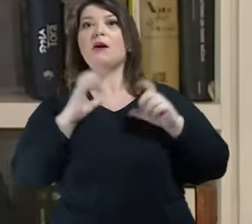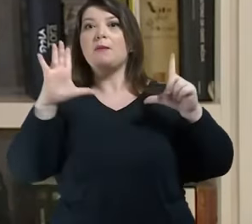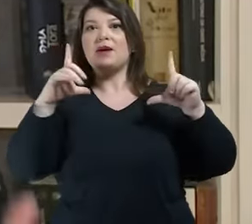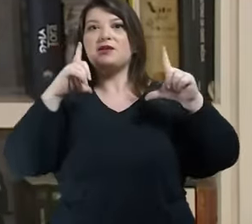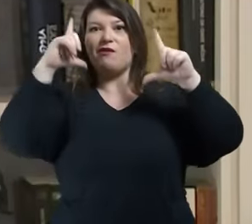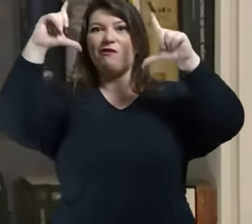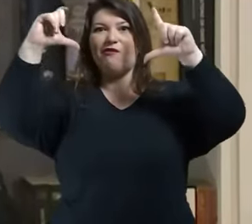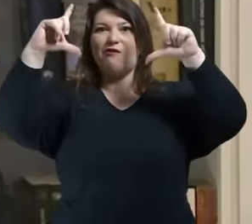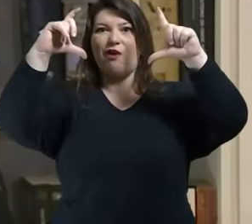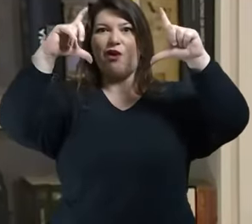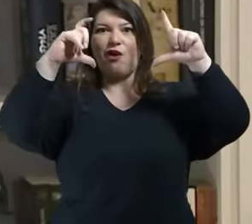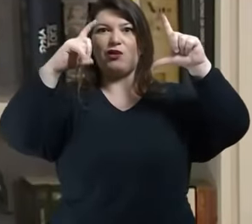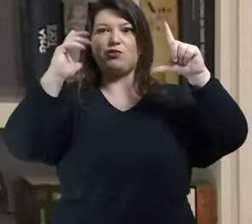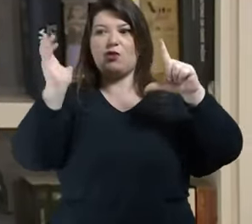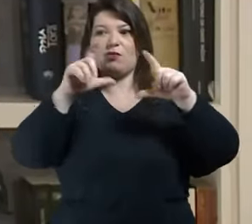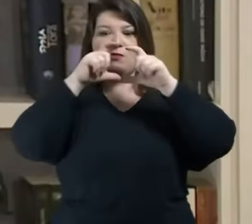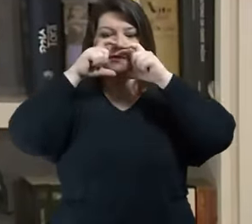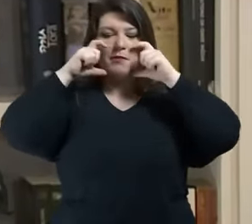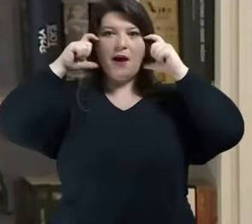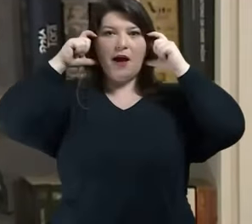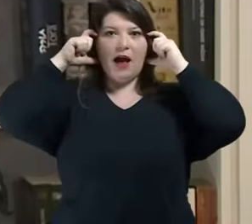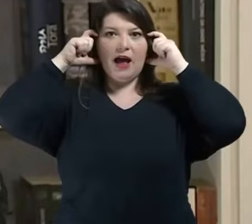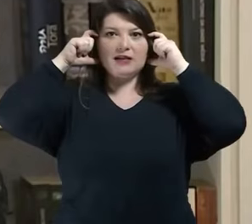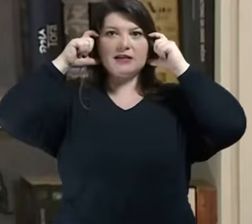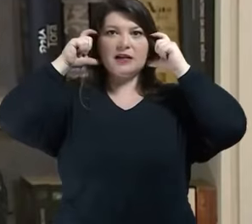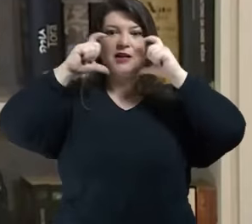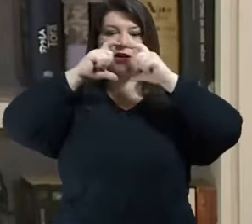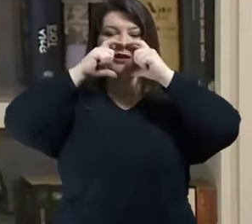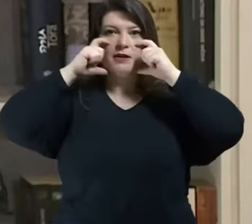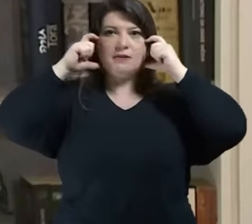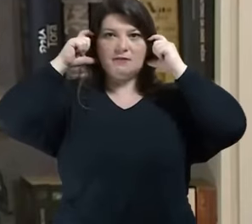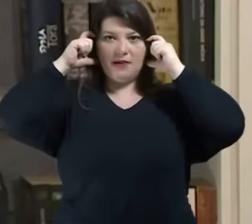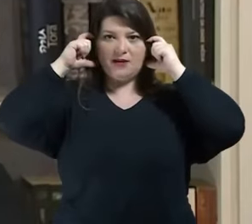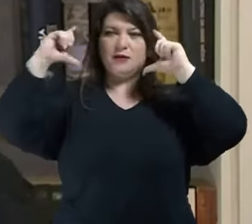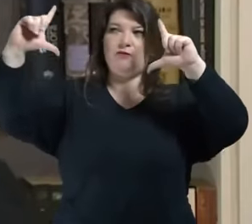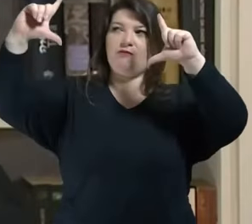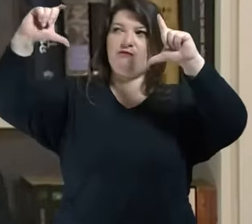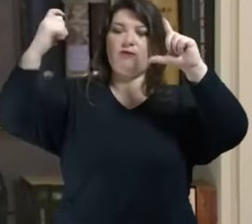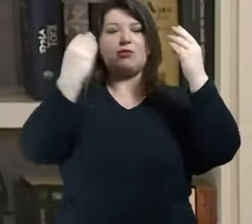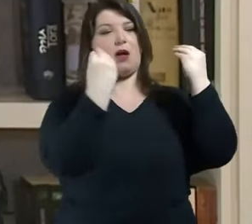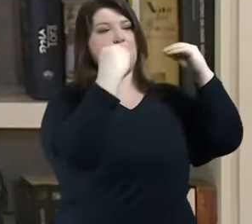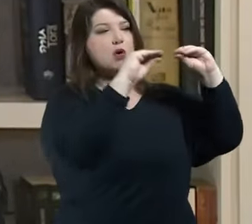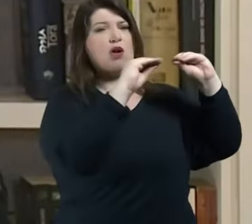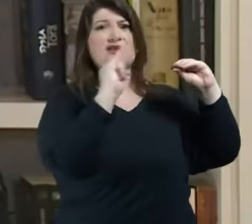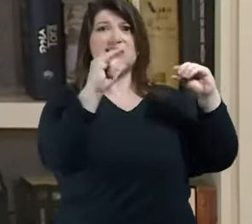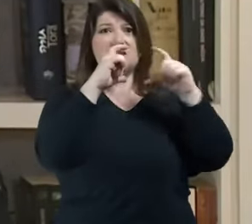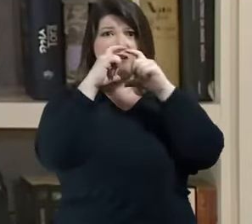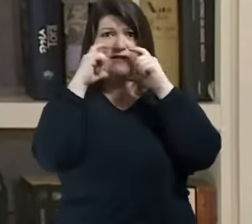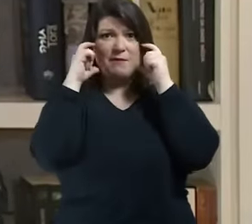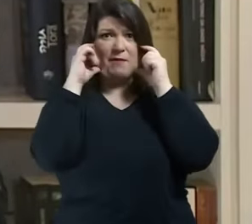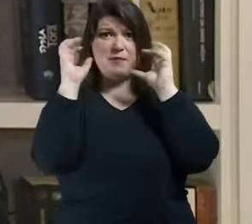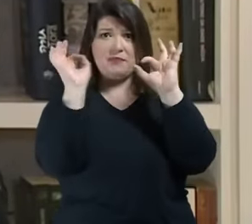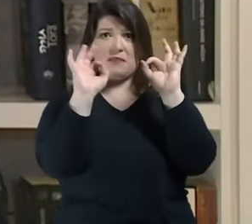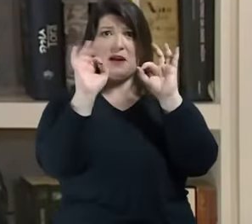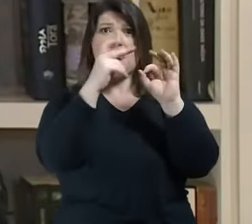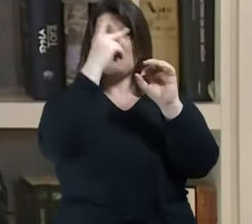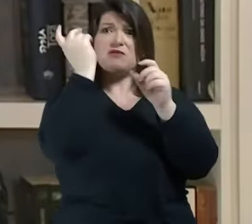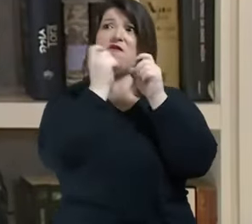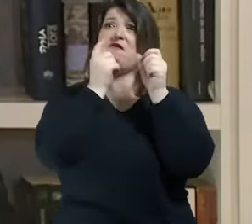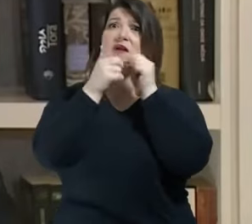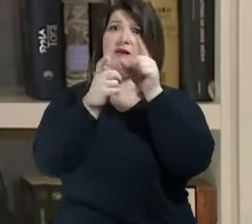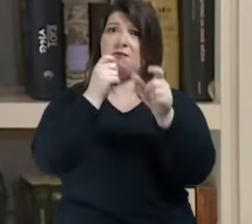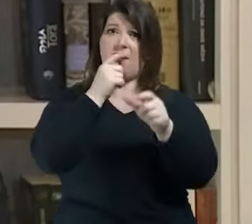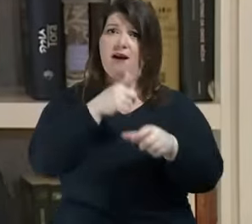eu não estou com a máscara alguém cobra você não está com a máscara de pano porque eu exijo que além da máscara de pano você se conforme ao que é a virtude